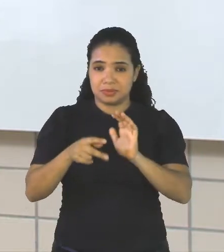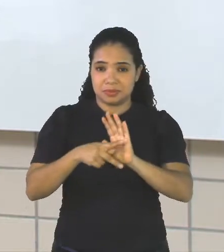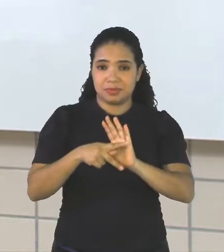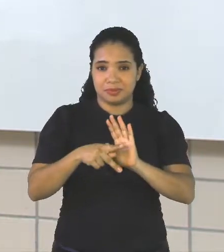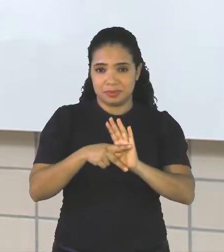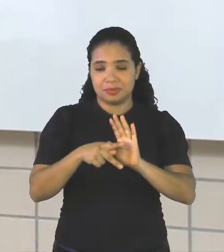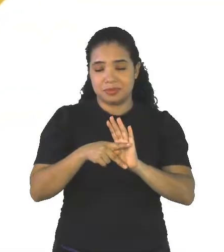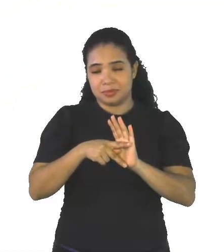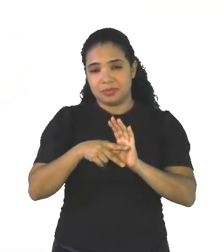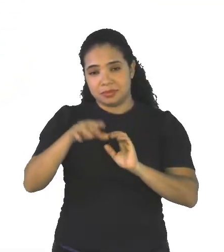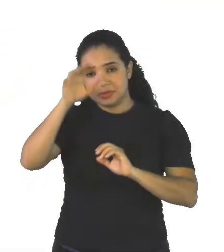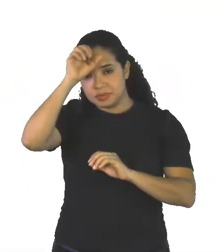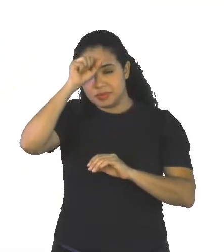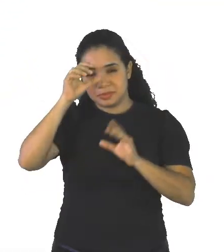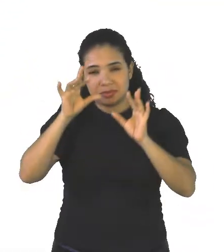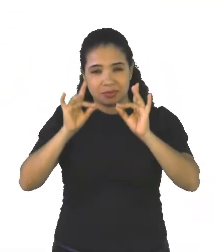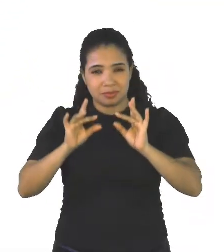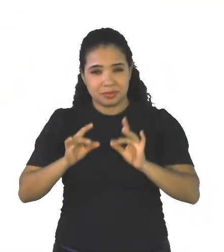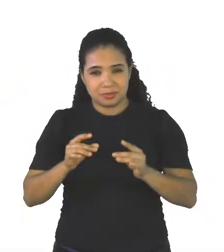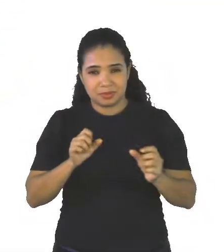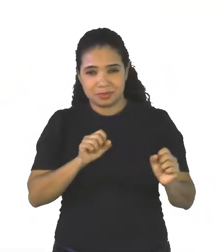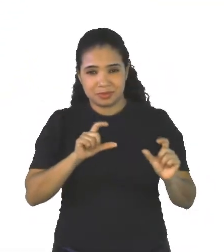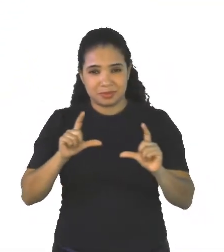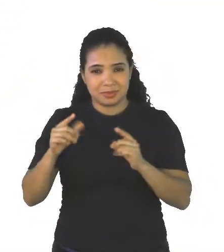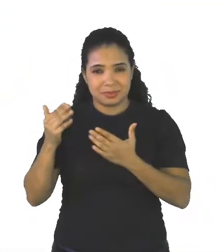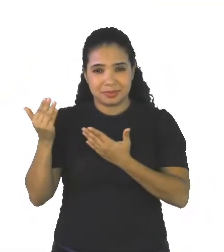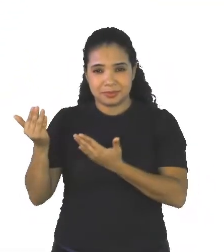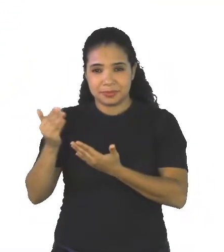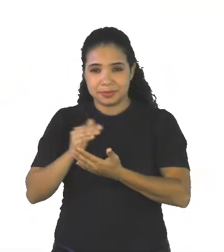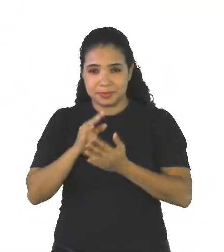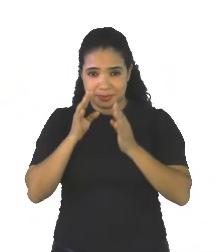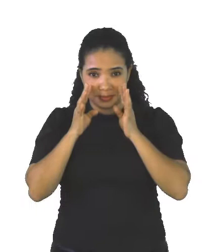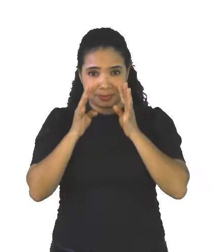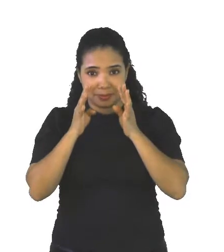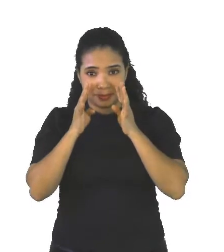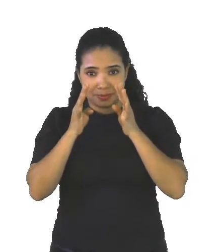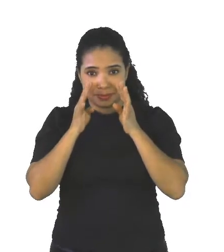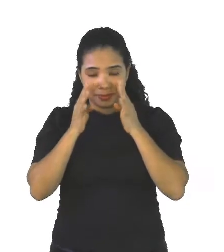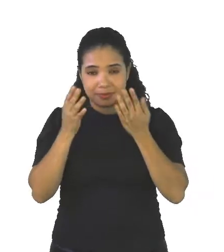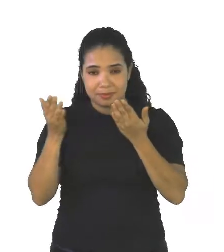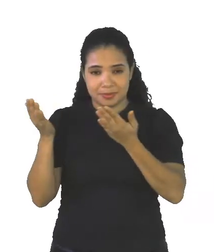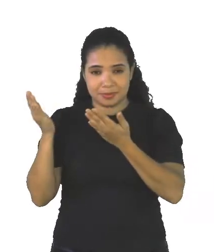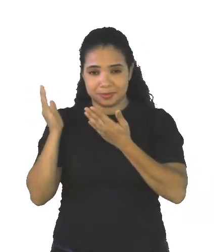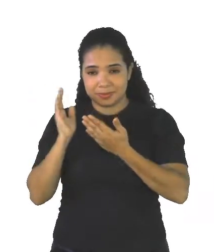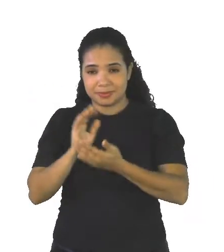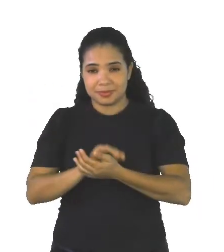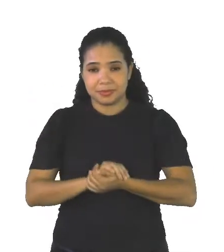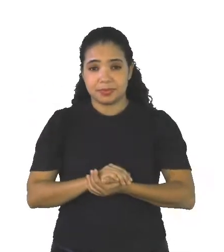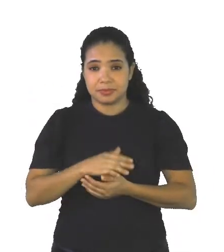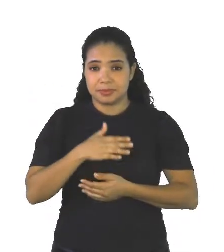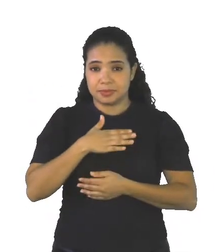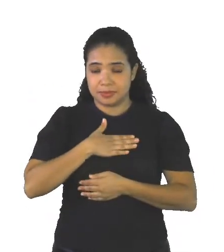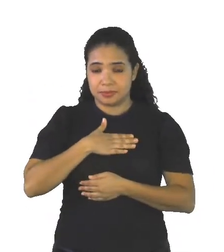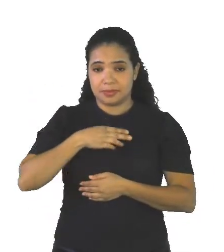adjectives Vamos lá, slides? Presta atenção aí na pronúncia My,